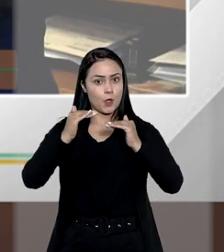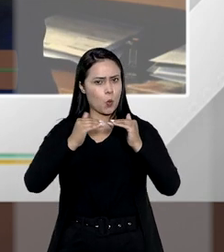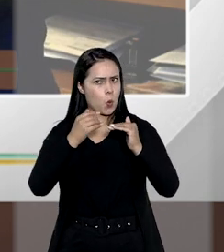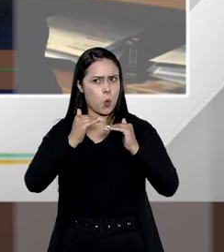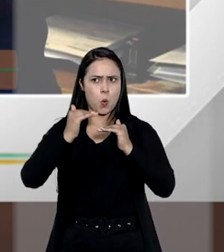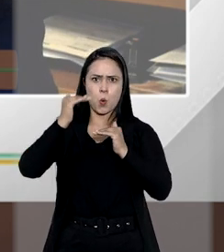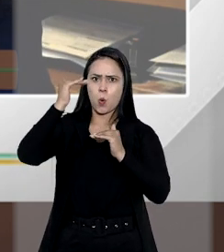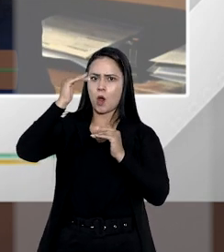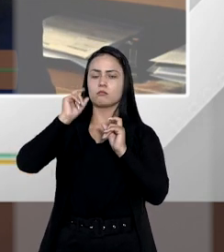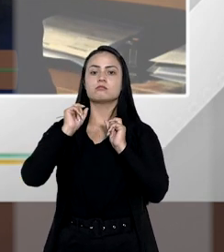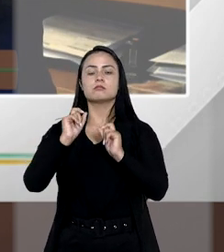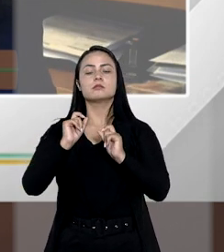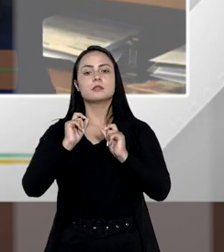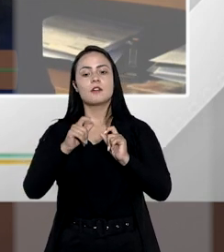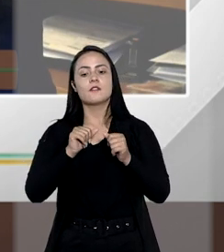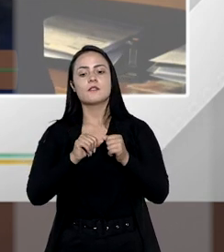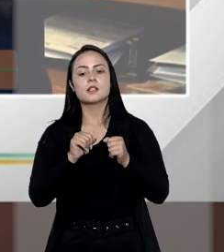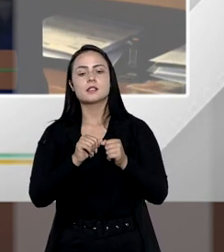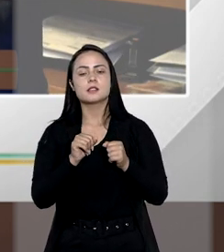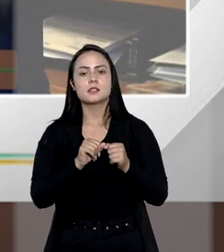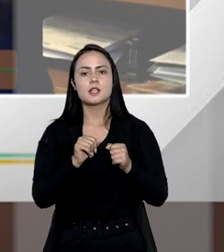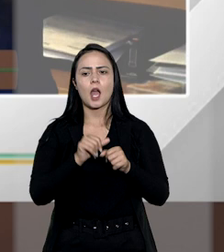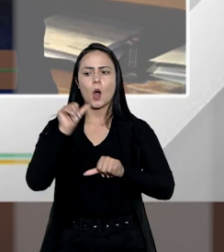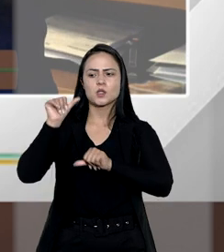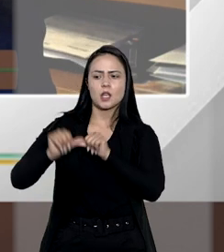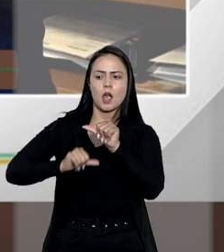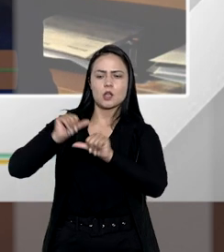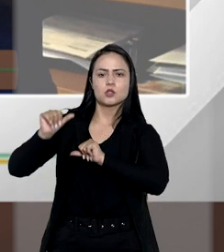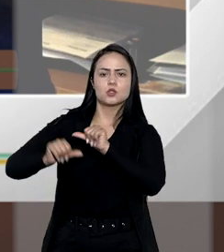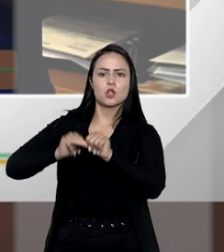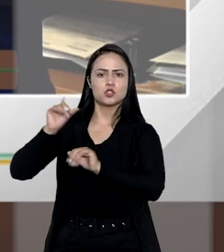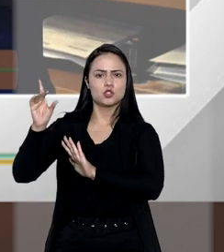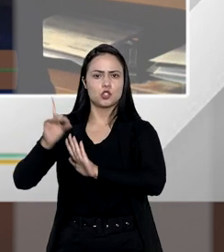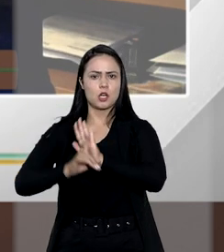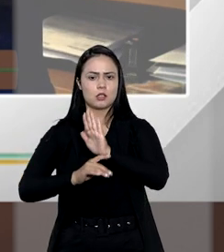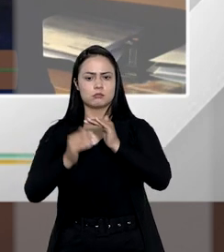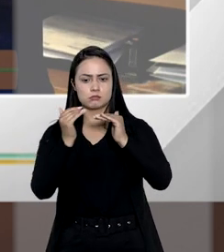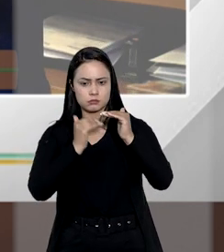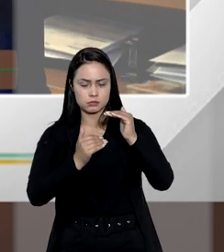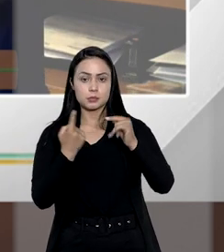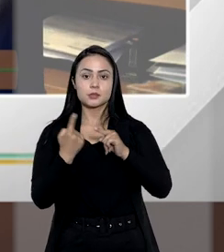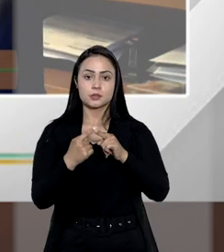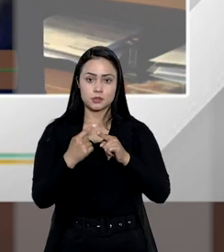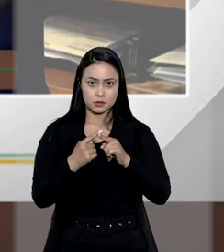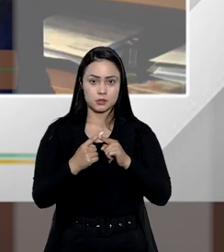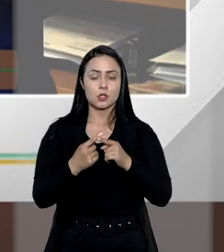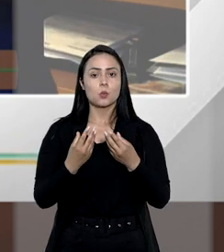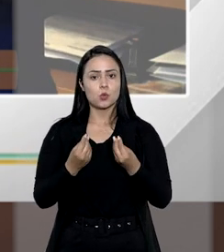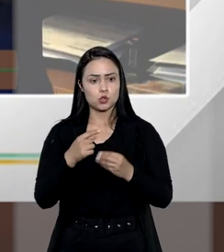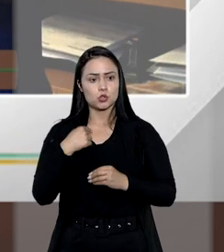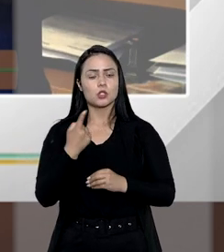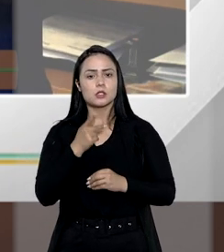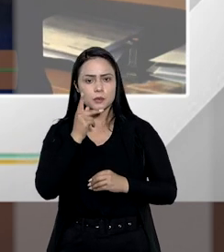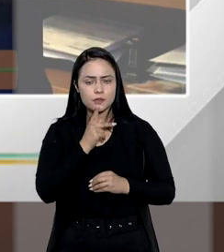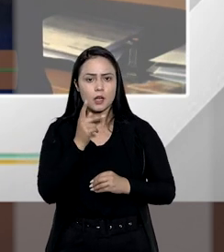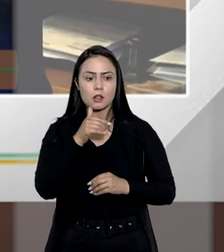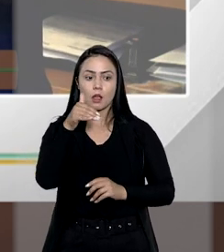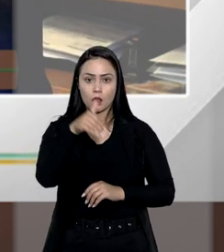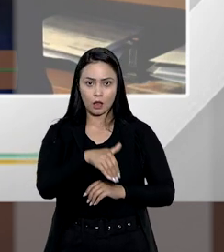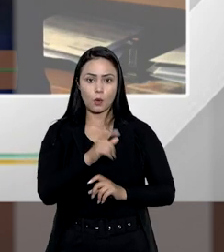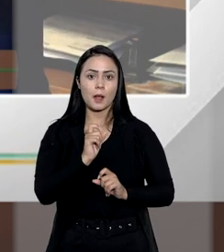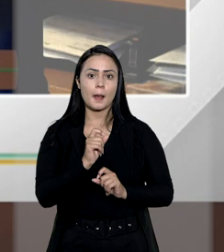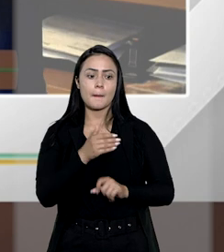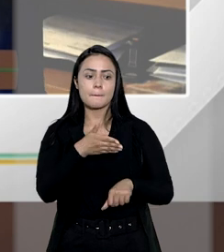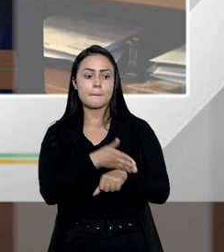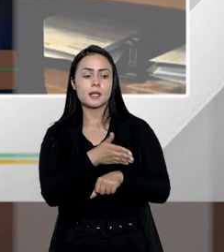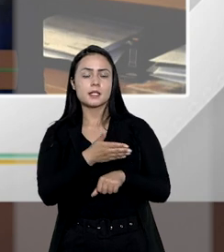enorme no sentido de se fazerem muitas alterações no direito às sucessões, porque muito do que nós estamos falando aqui